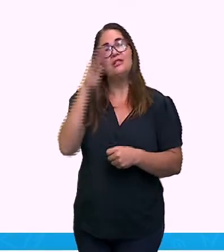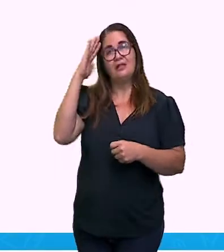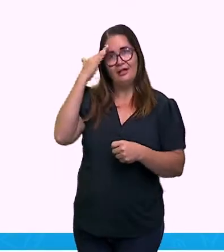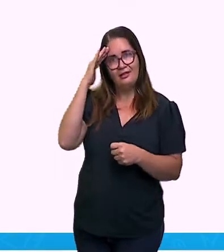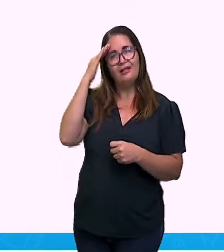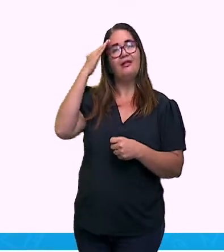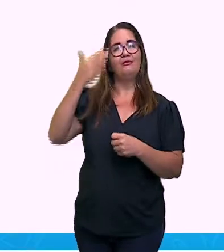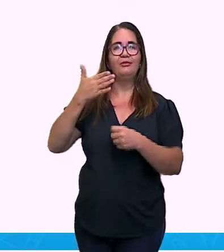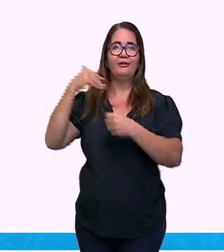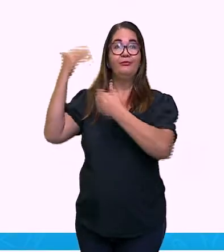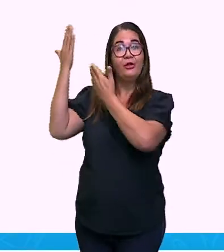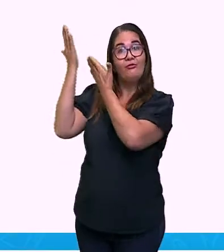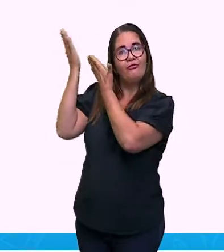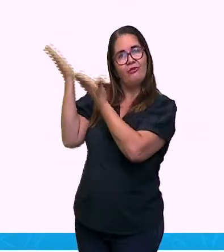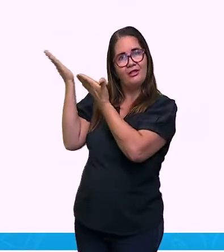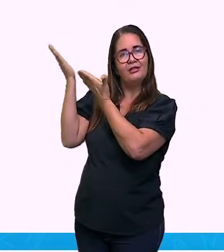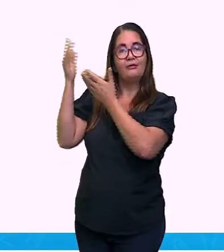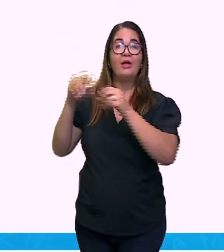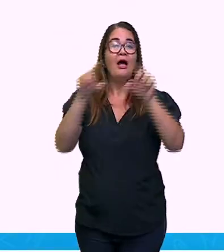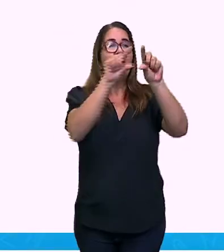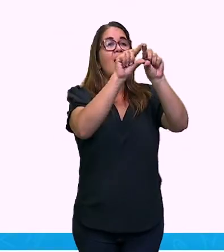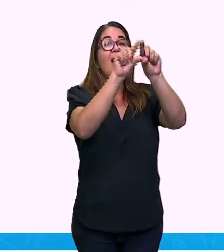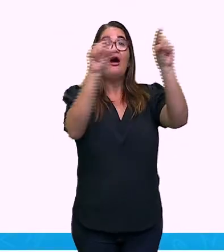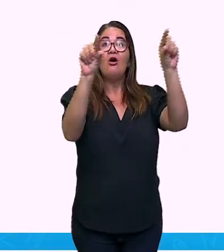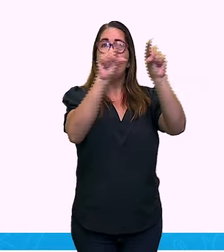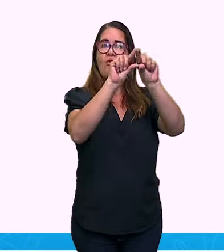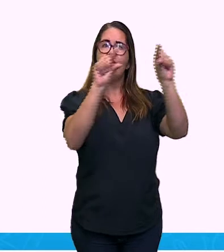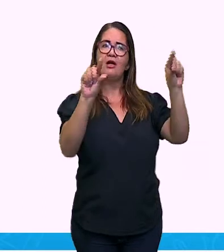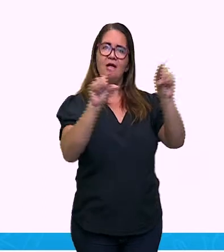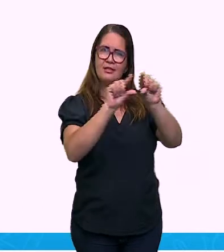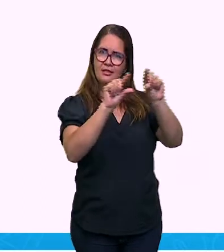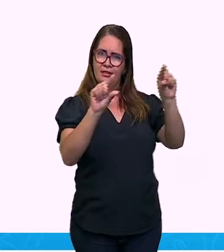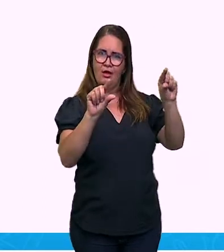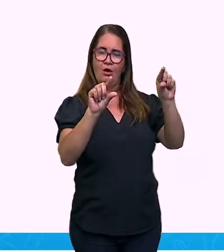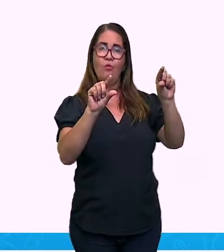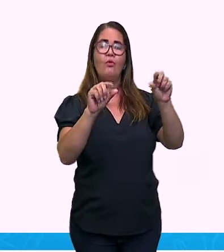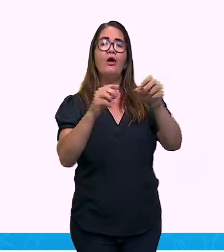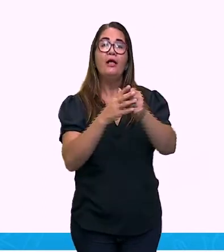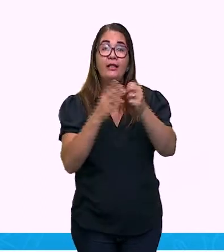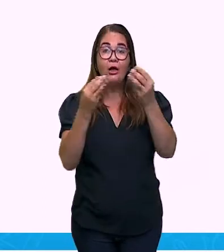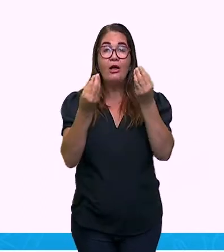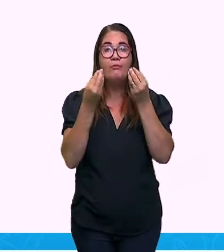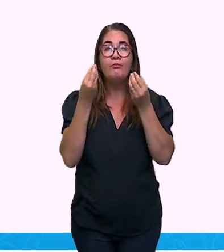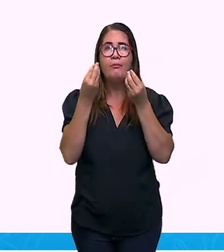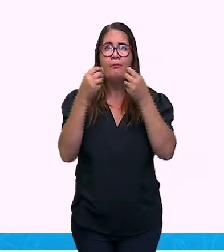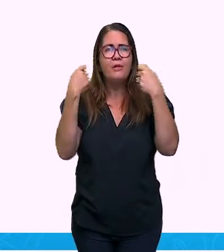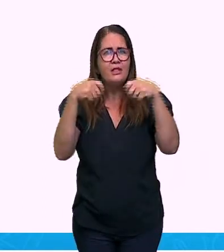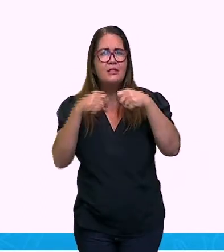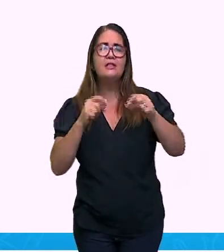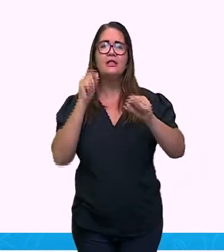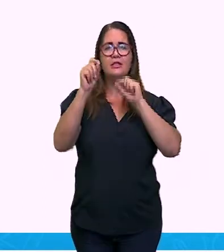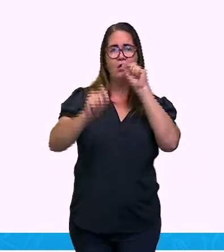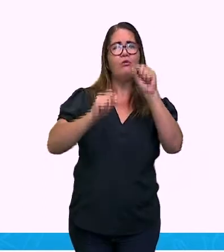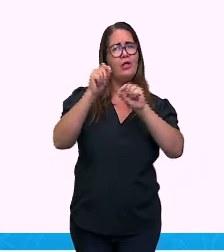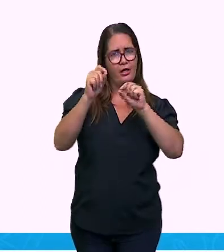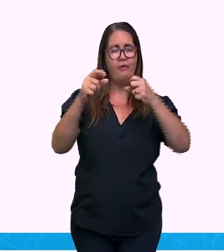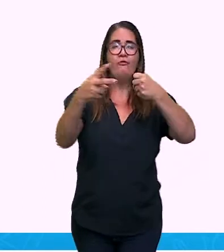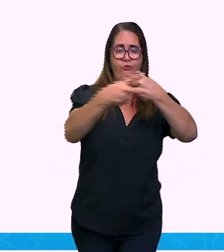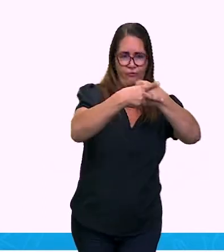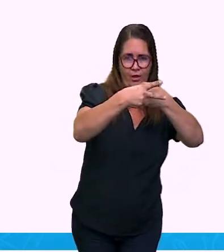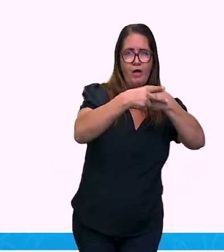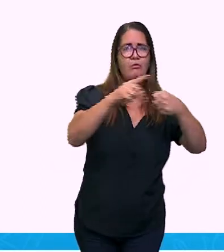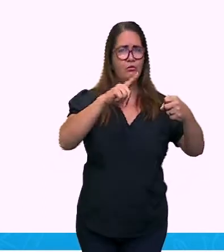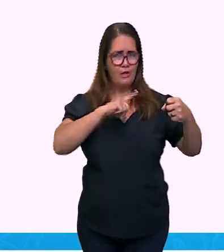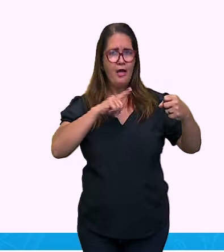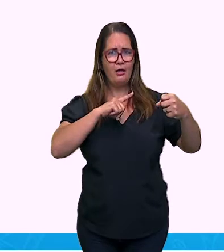sentença em que o sentido vai girar em torno do verbo. Então, para ser oração, tem que ter verbo.